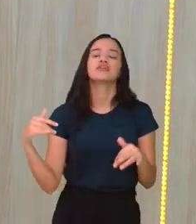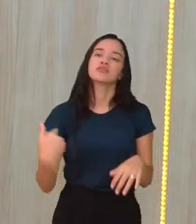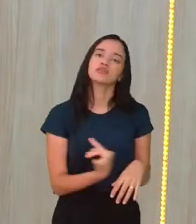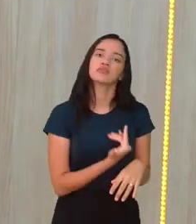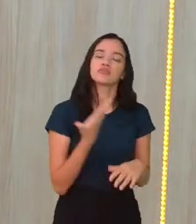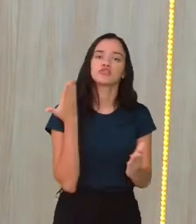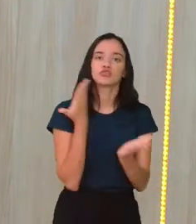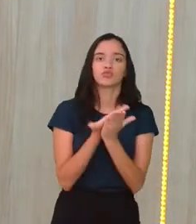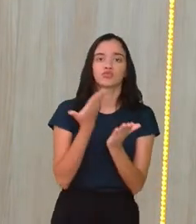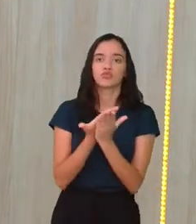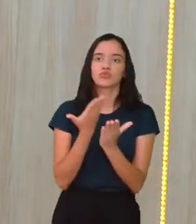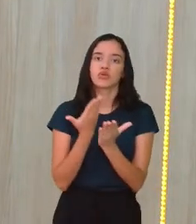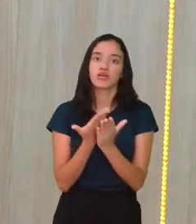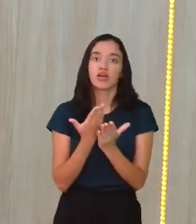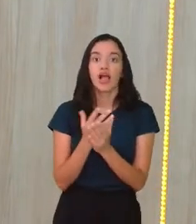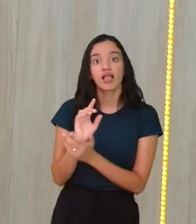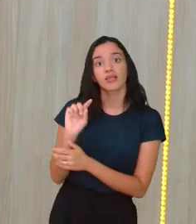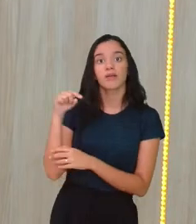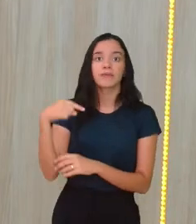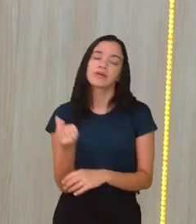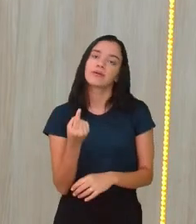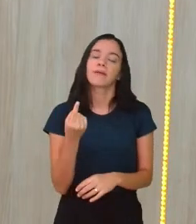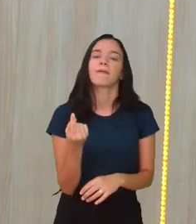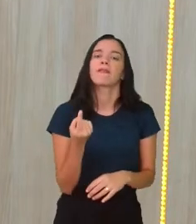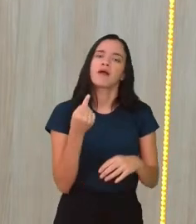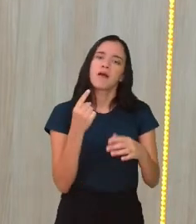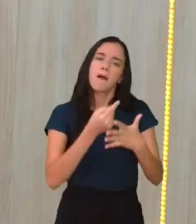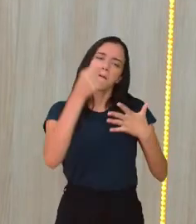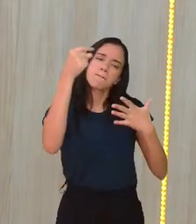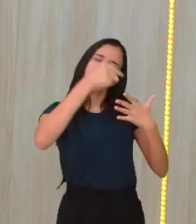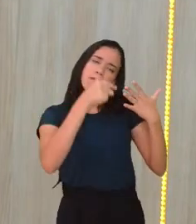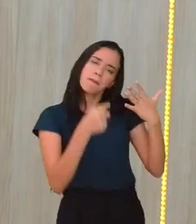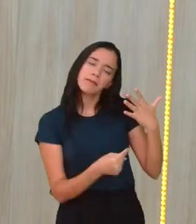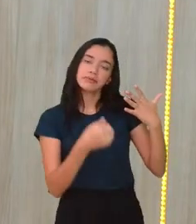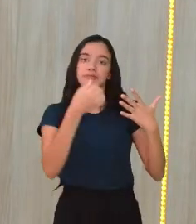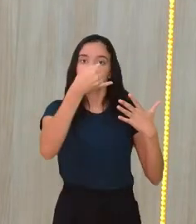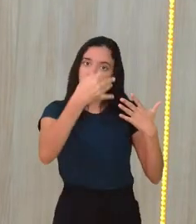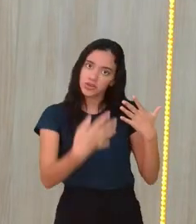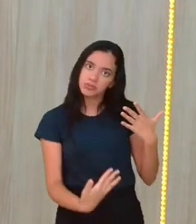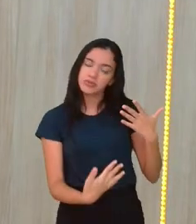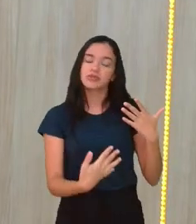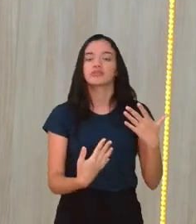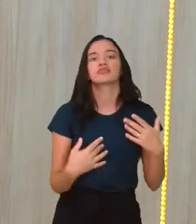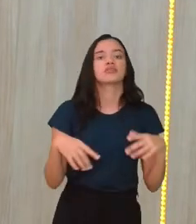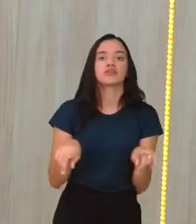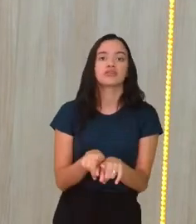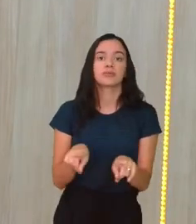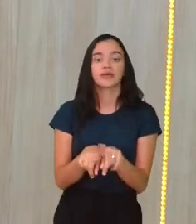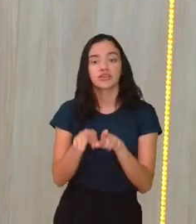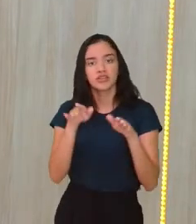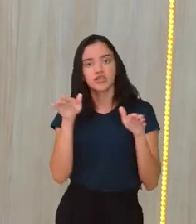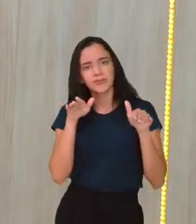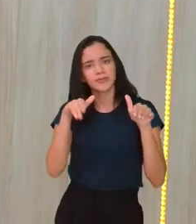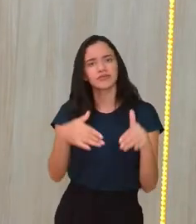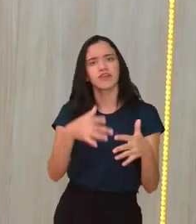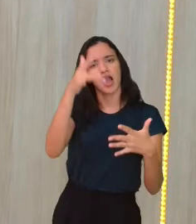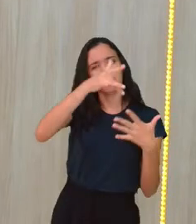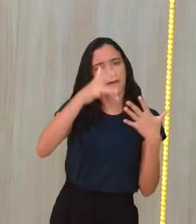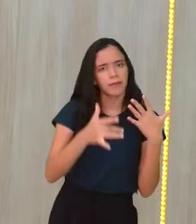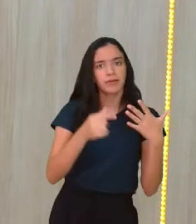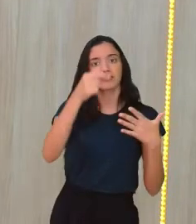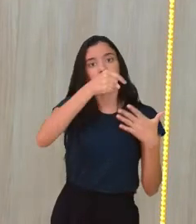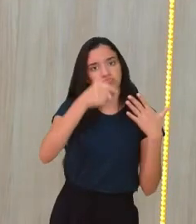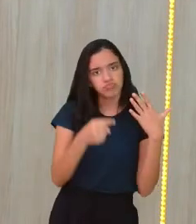vai estudar mais pra frente destrinchando, né? aí e especificando cada